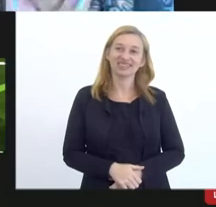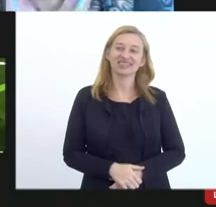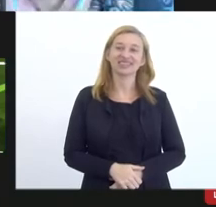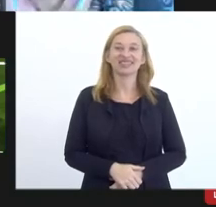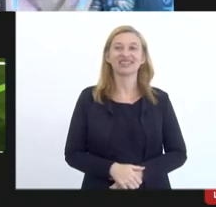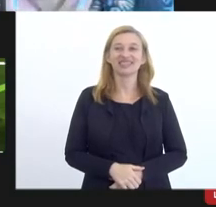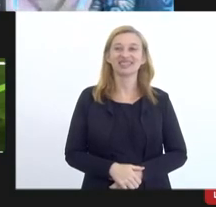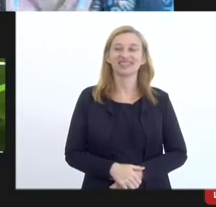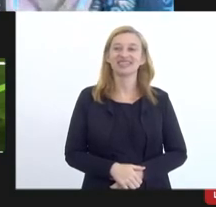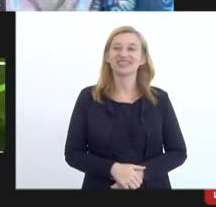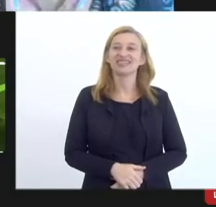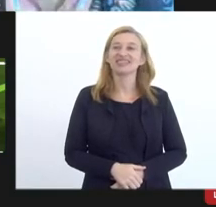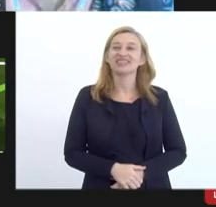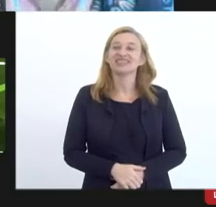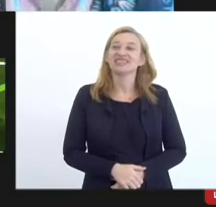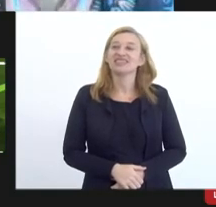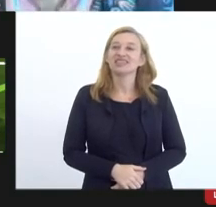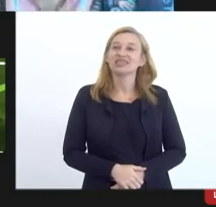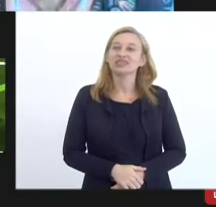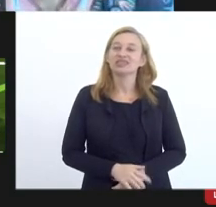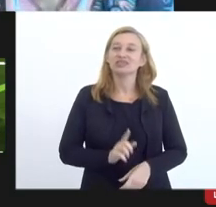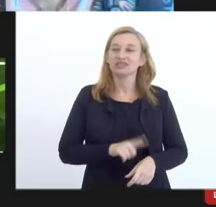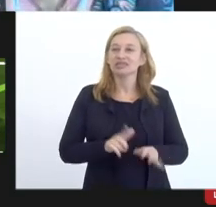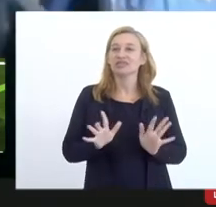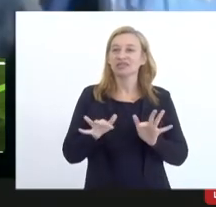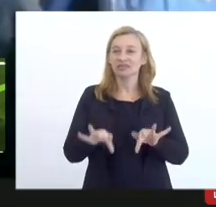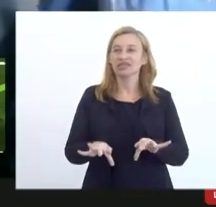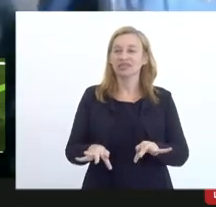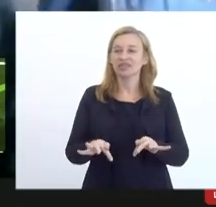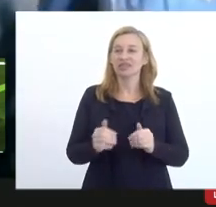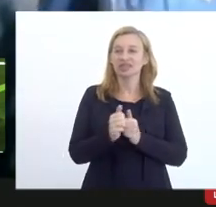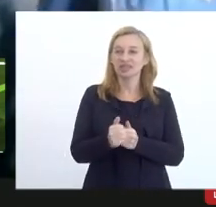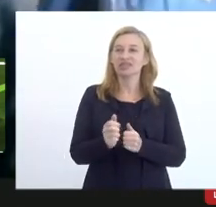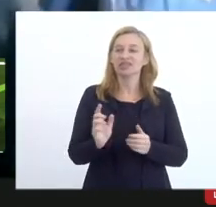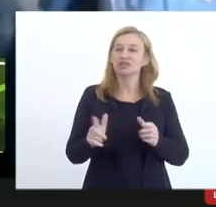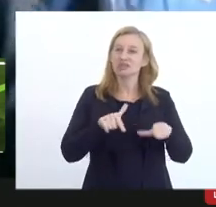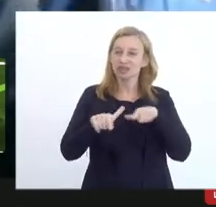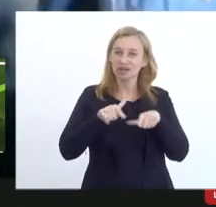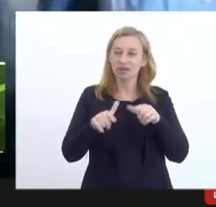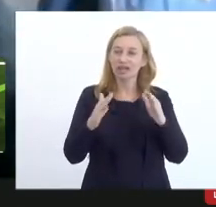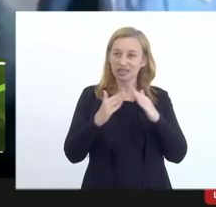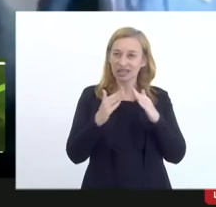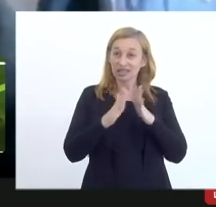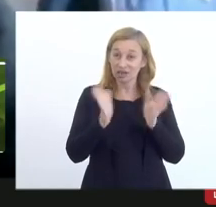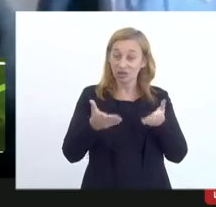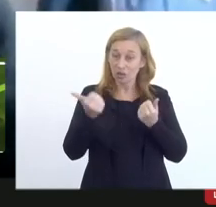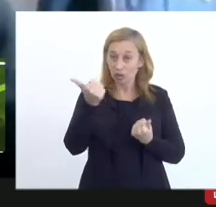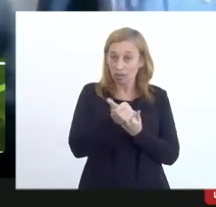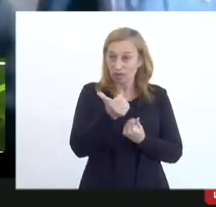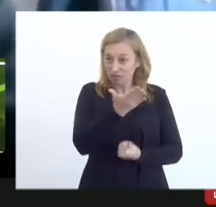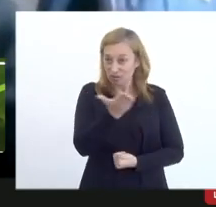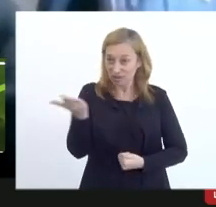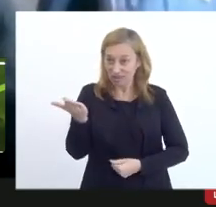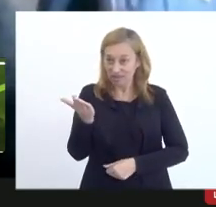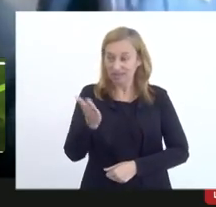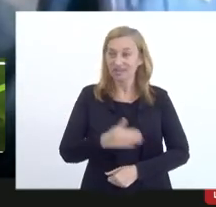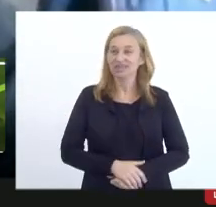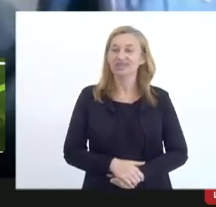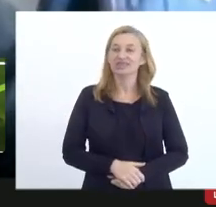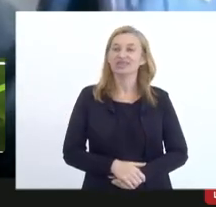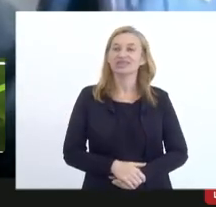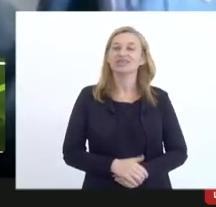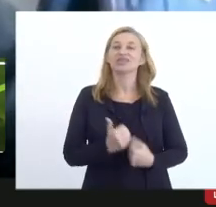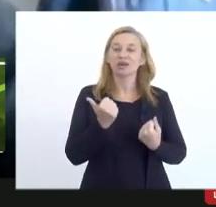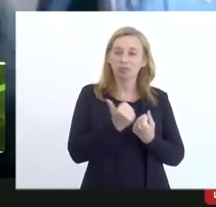resenha. A gente está realmente aqui encaminhando para o final. O dever de casa nosso agora, com o apoio de vocês, com o